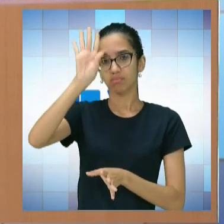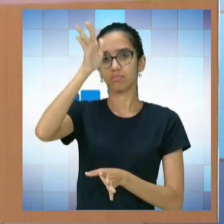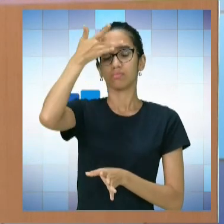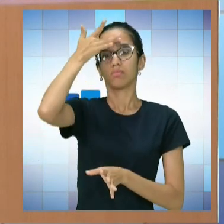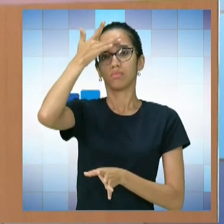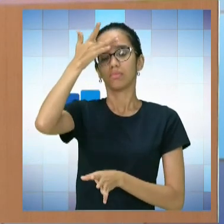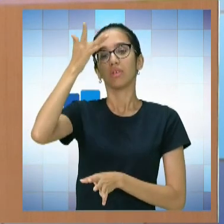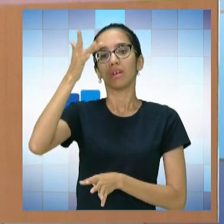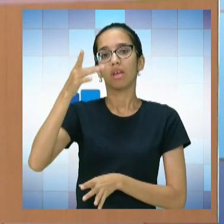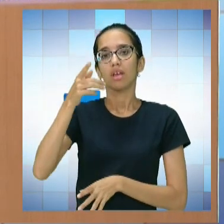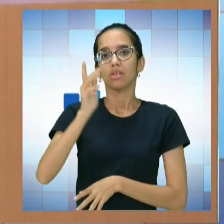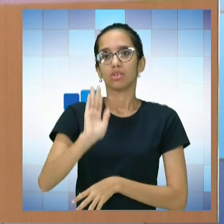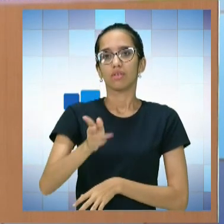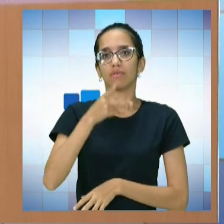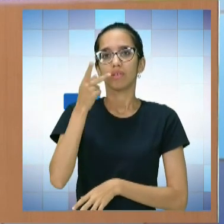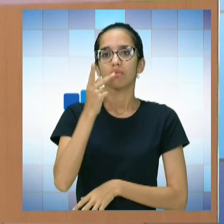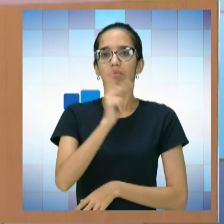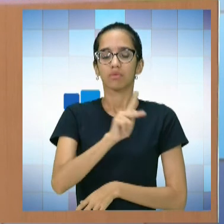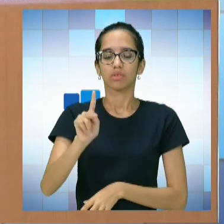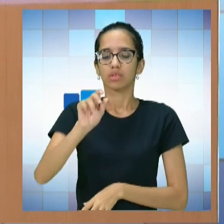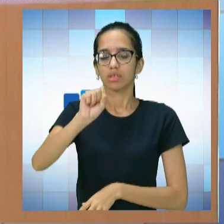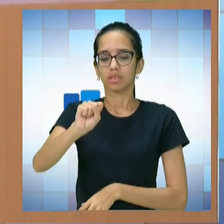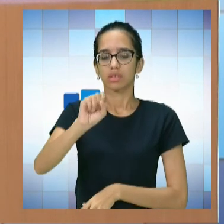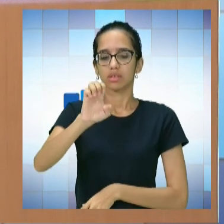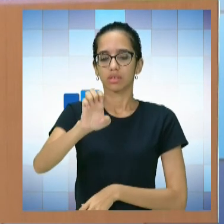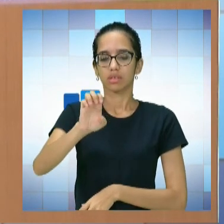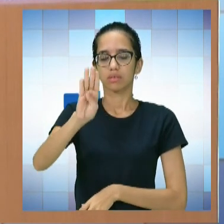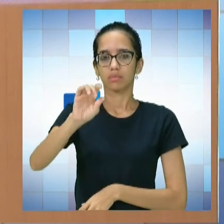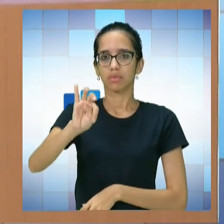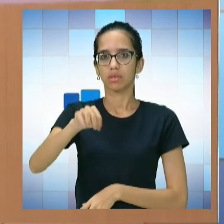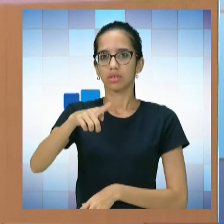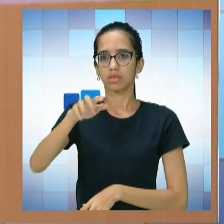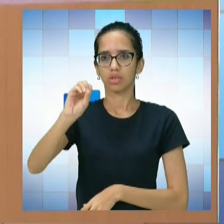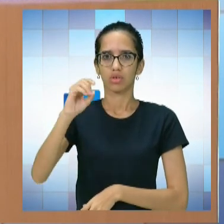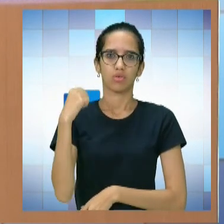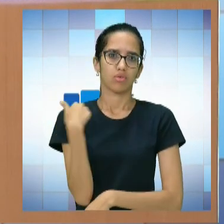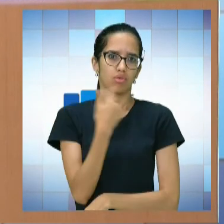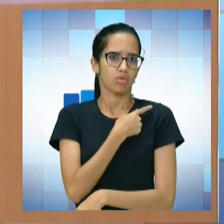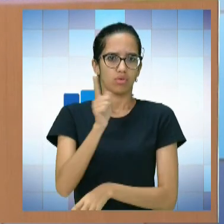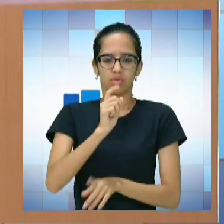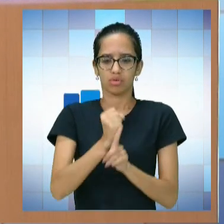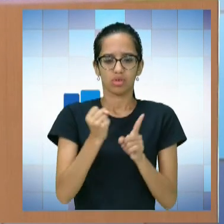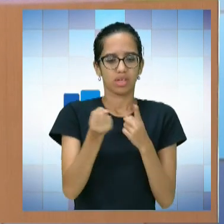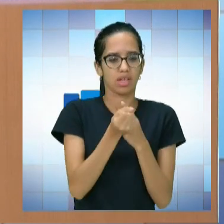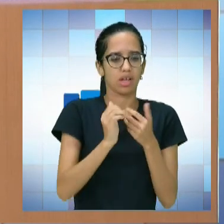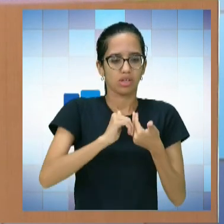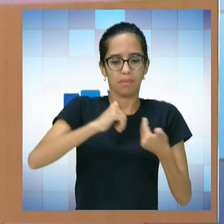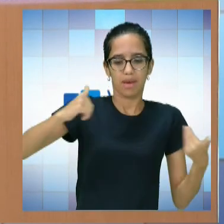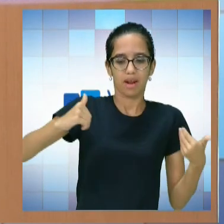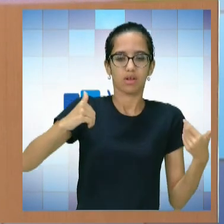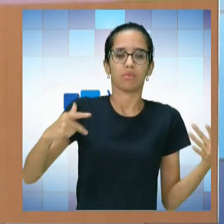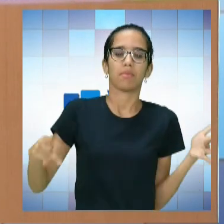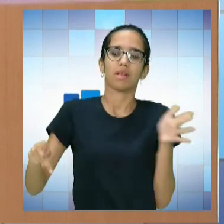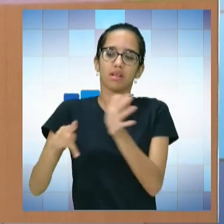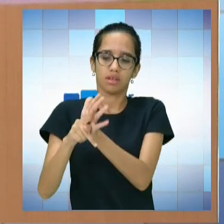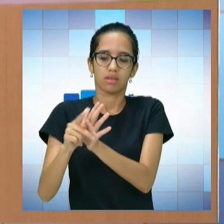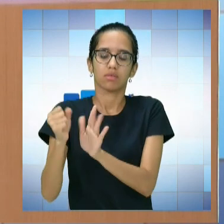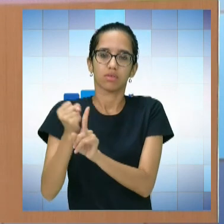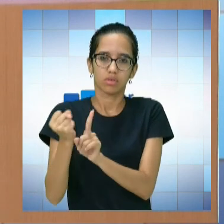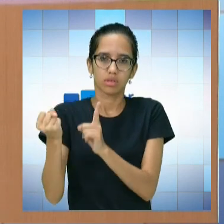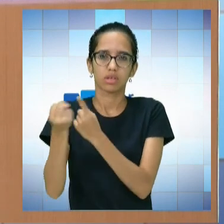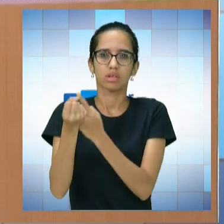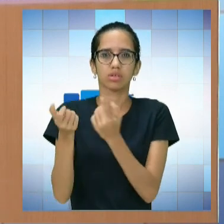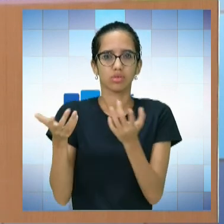professor Sebastião Ferreira, irmão, nós não somos uma sociedade à parte e sim parte de uma sociedade e eu sempre completo